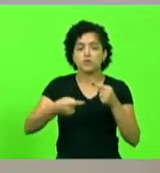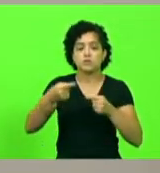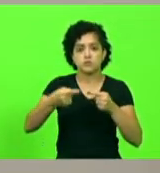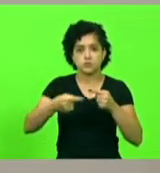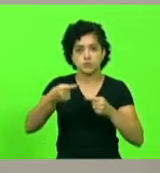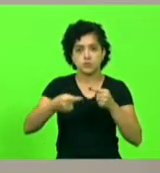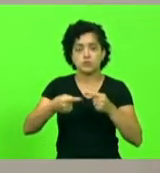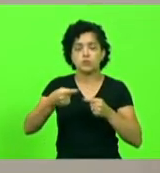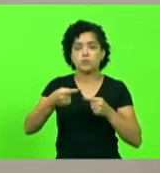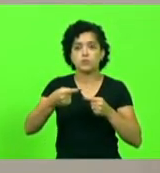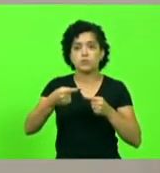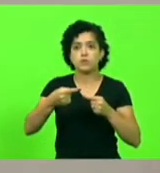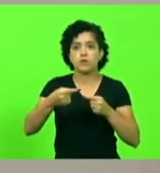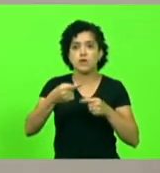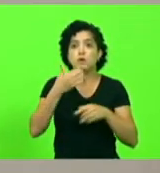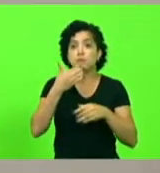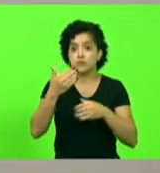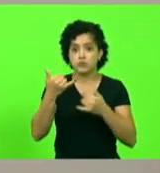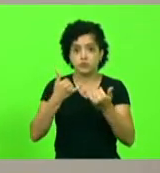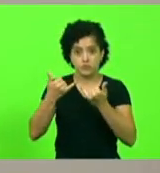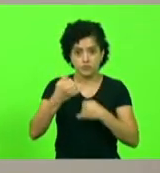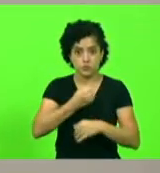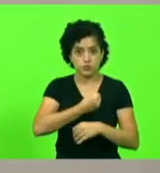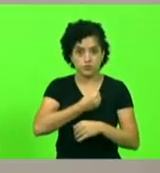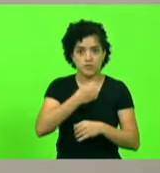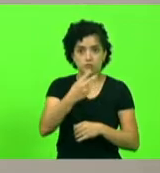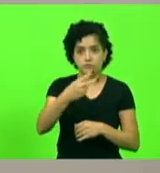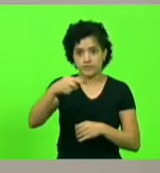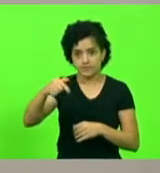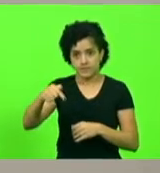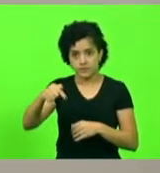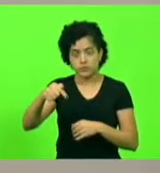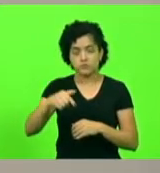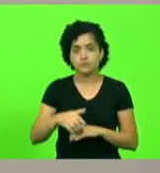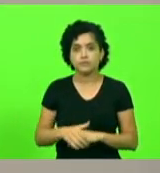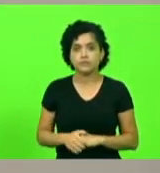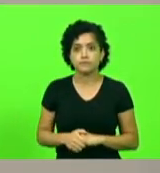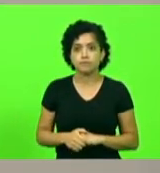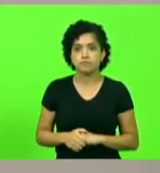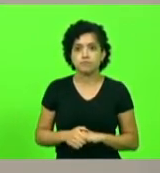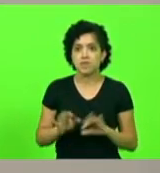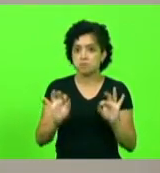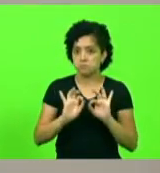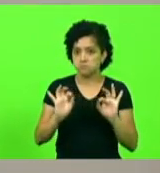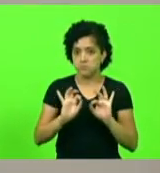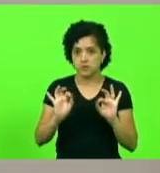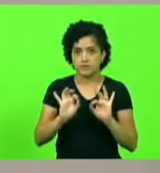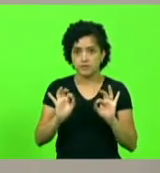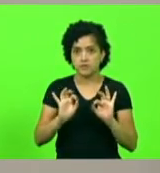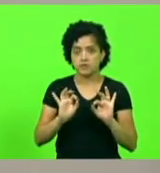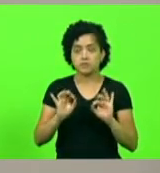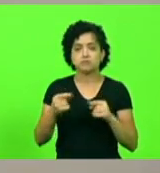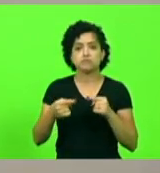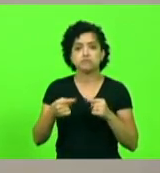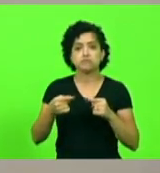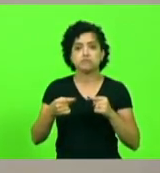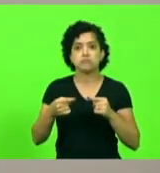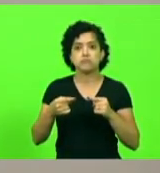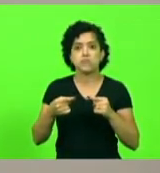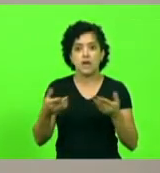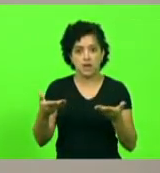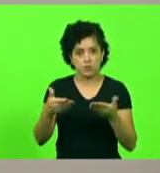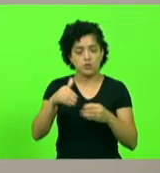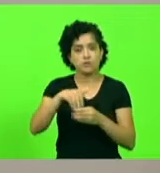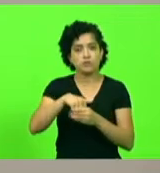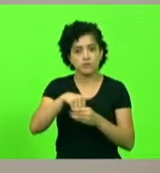o pedido de informação número 27. Não havendo mais quem queira discutir em votação.